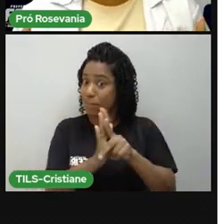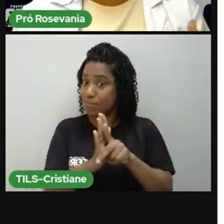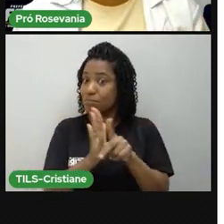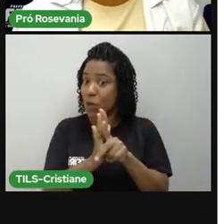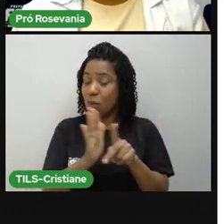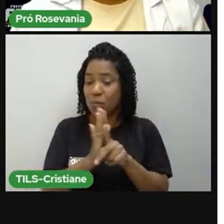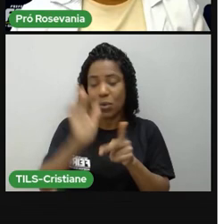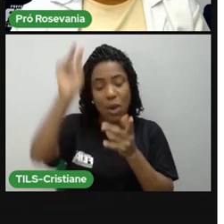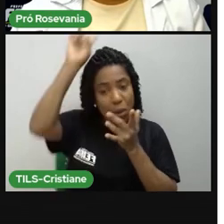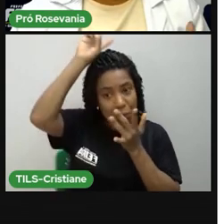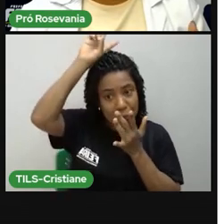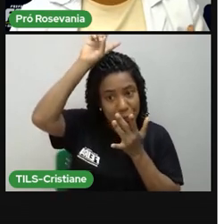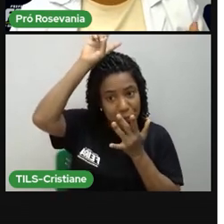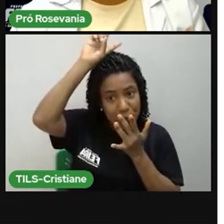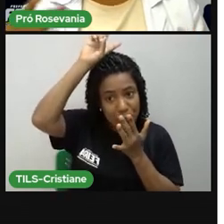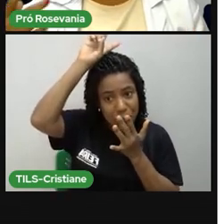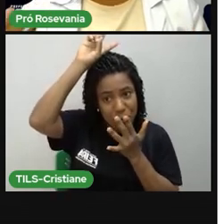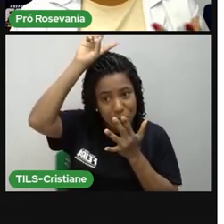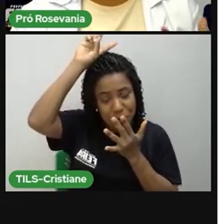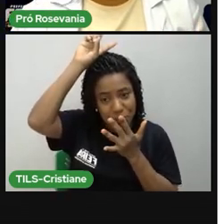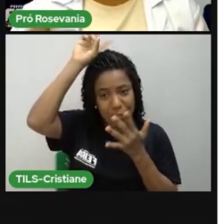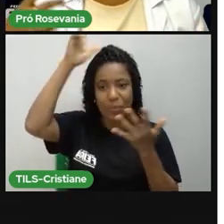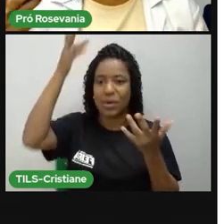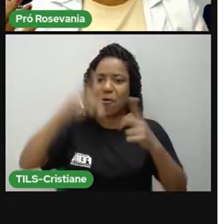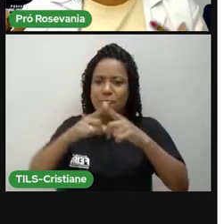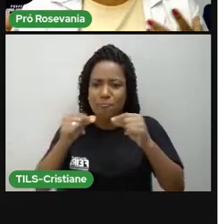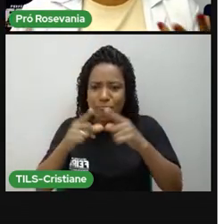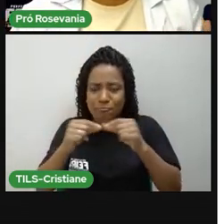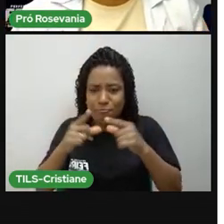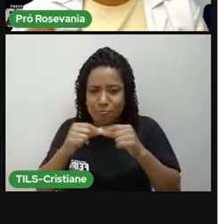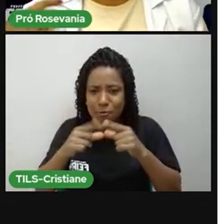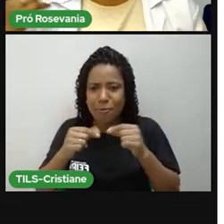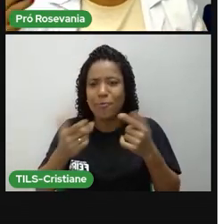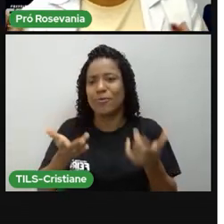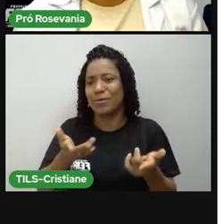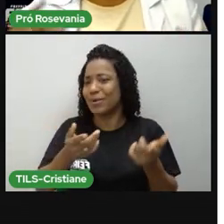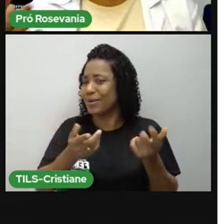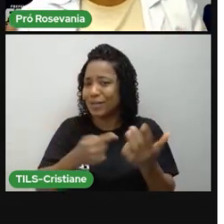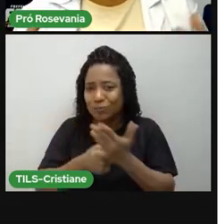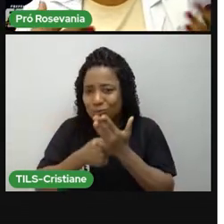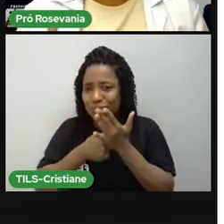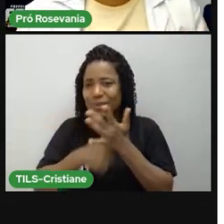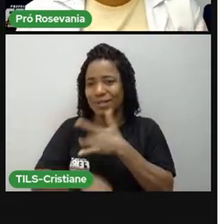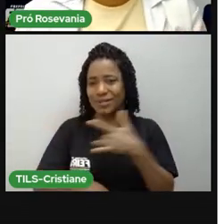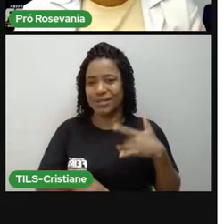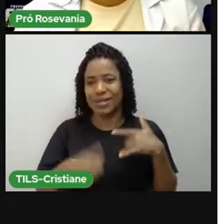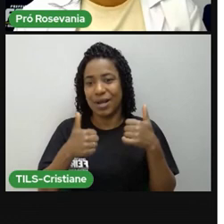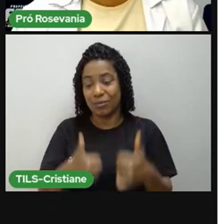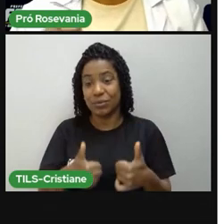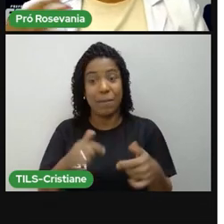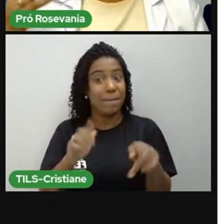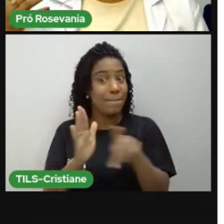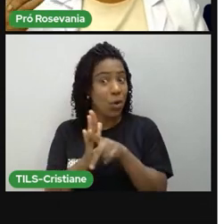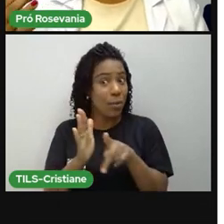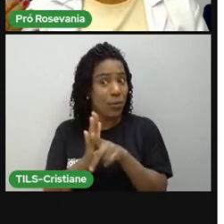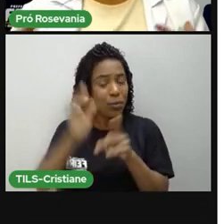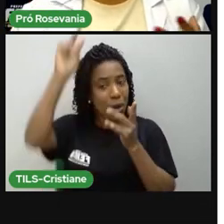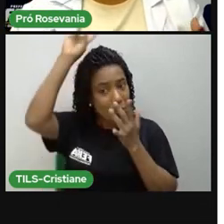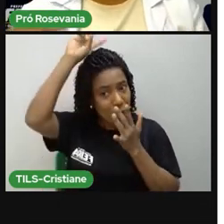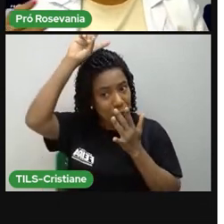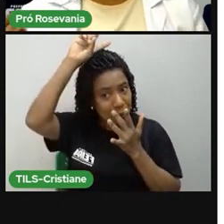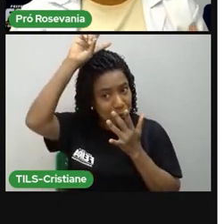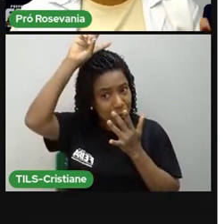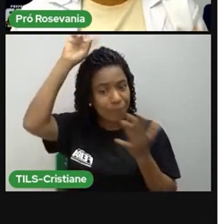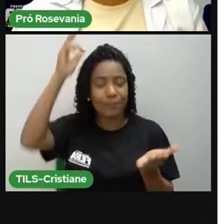muito, muito conhecimento de folhas, né, medicinais, de raízes, de toda cultura indígena. A gente